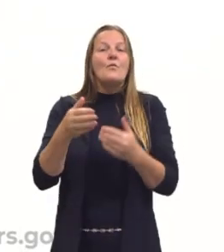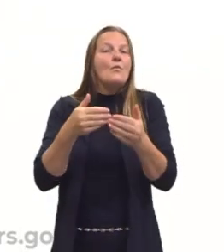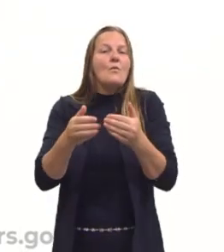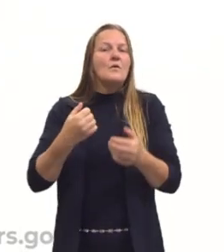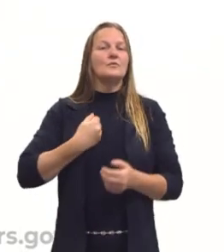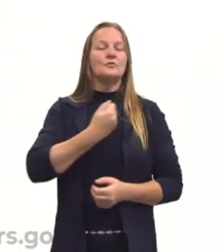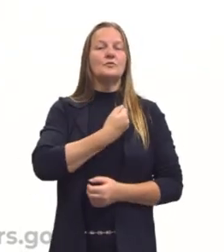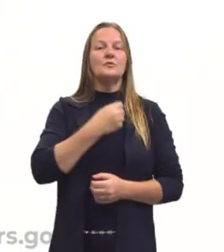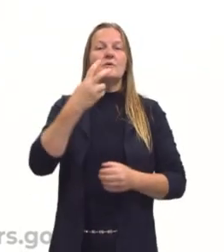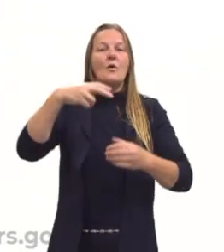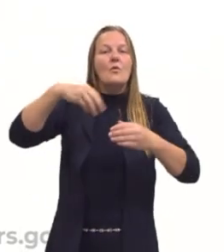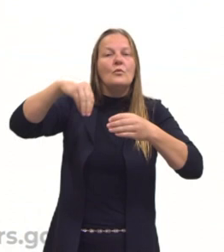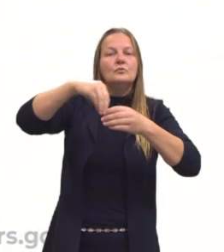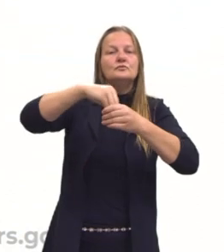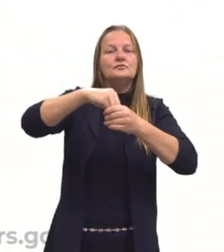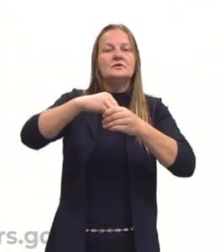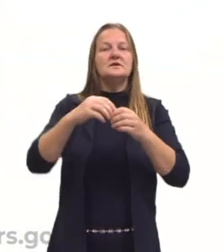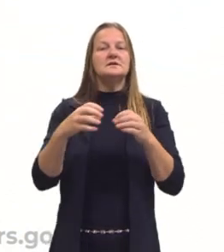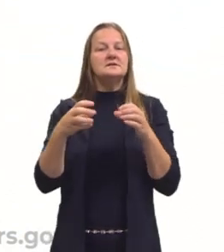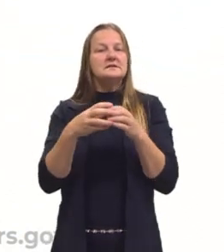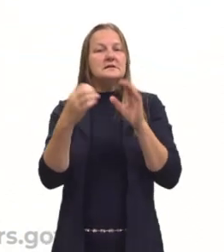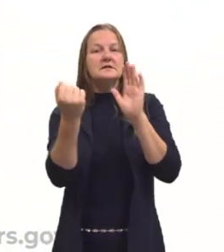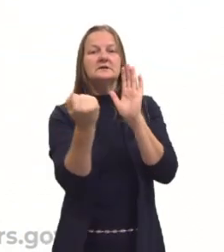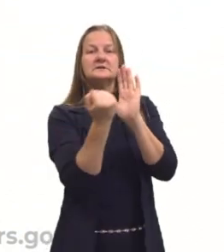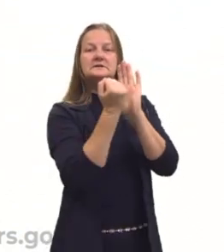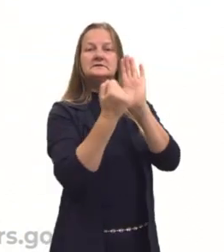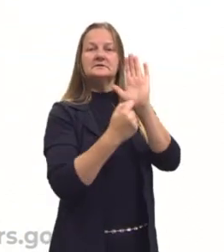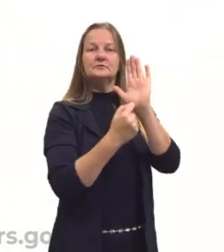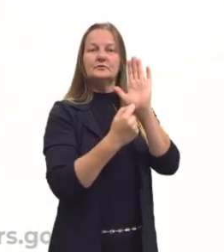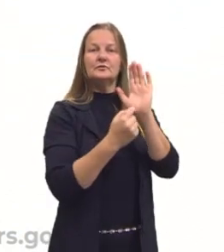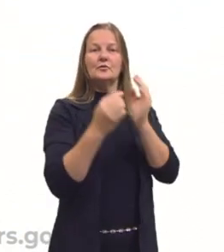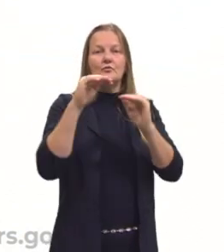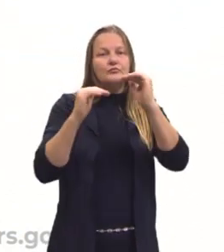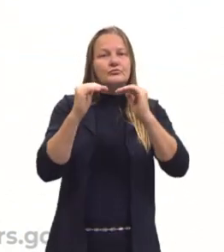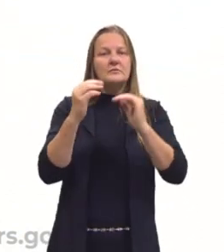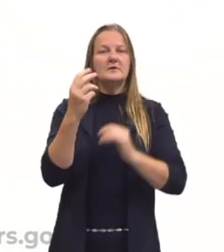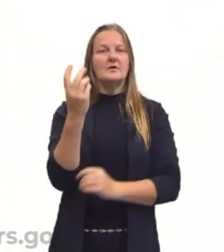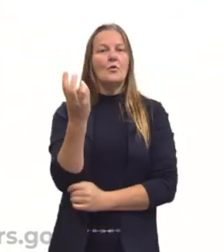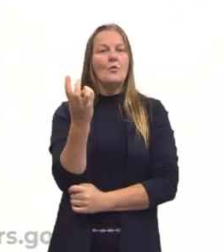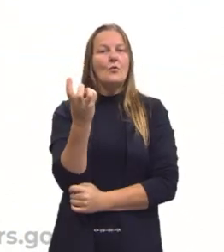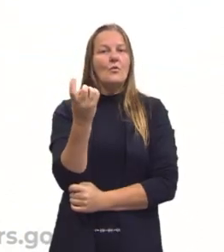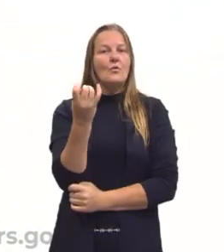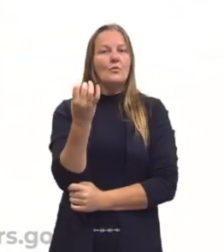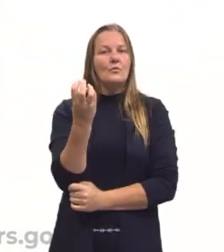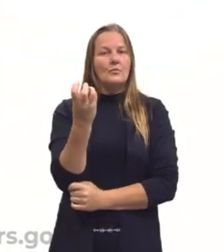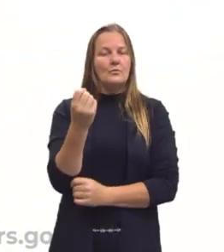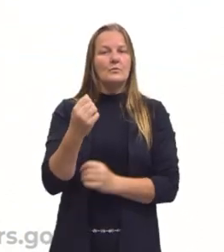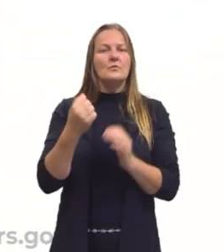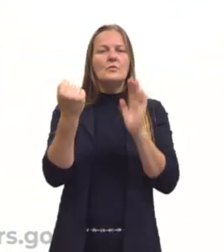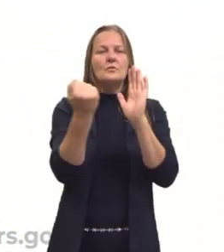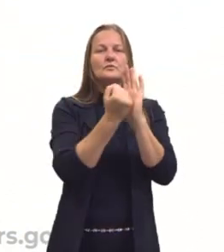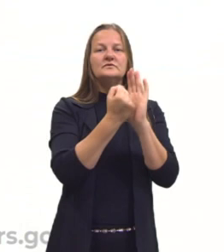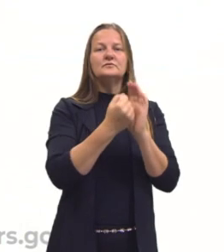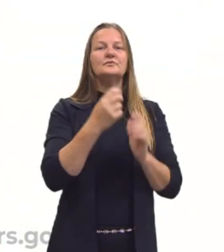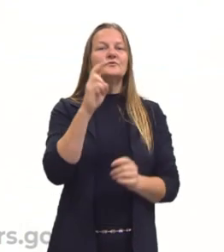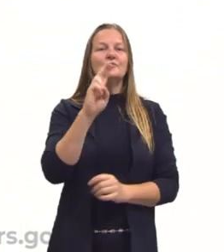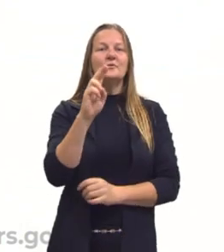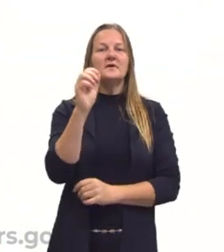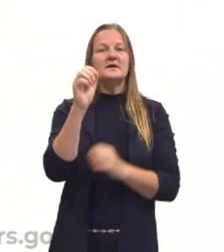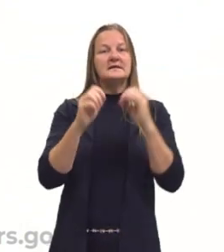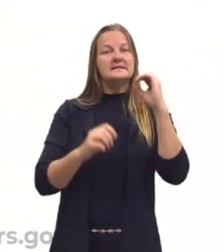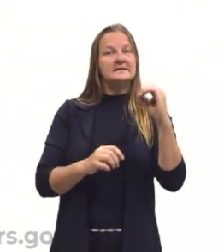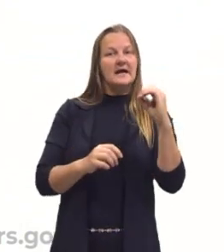um conjunto de símbolos que representam quantidades. Esses símbolos então, eles são os algarismos de